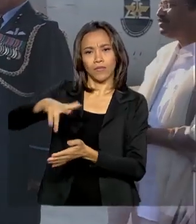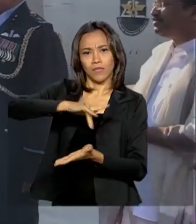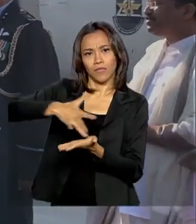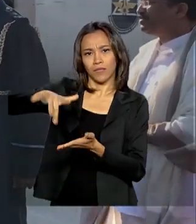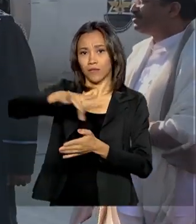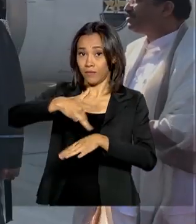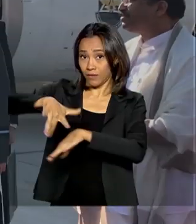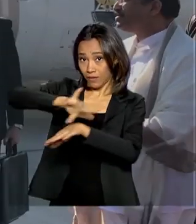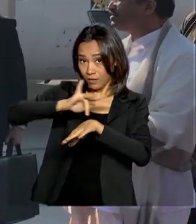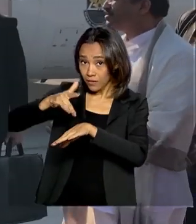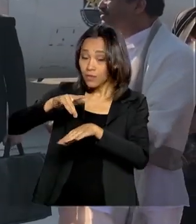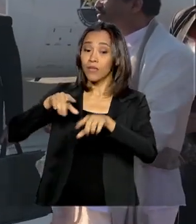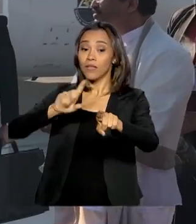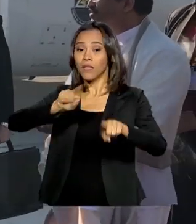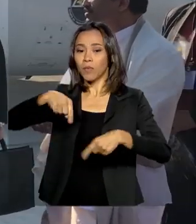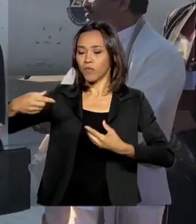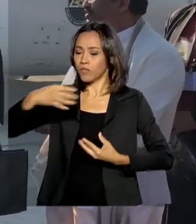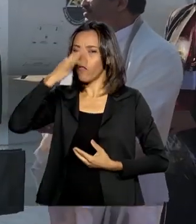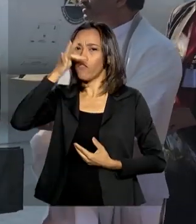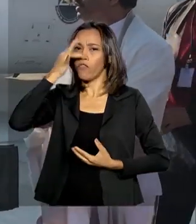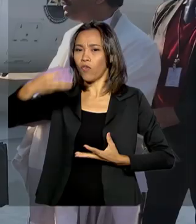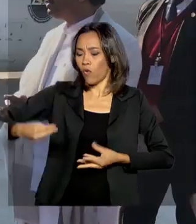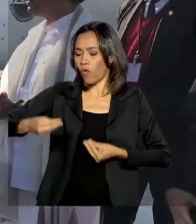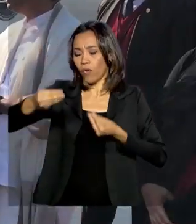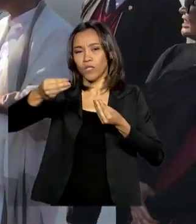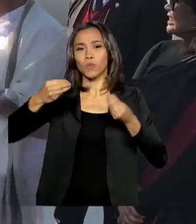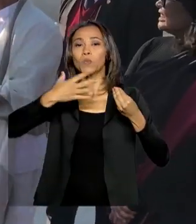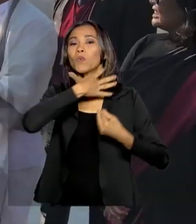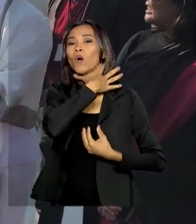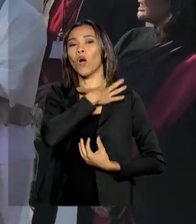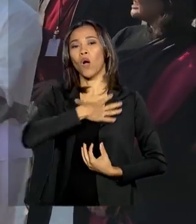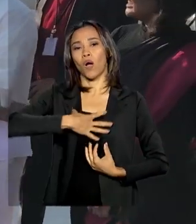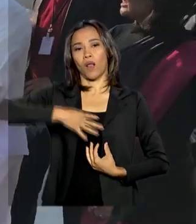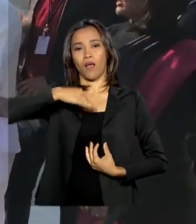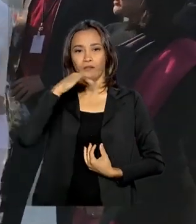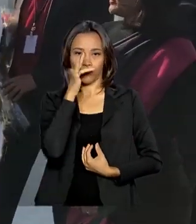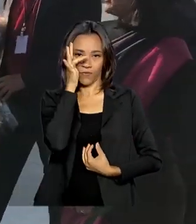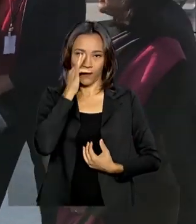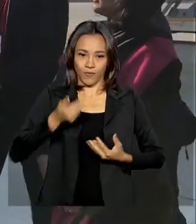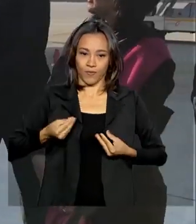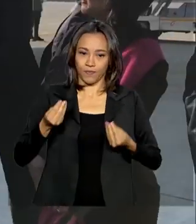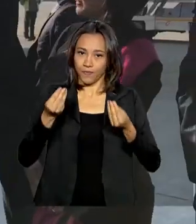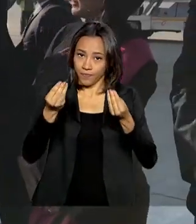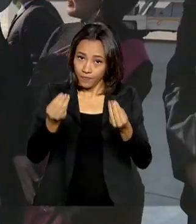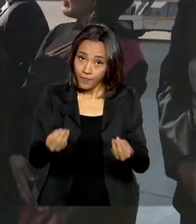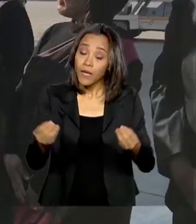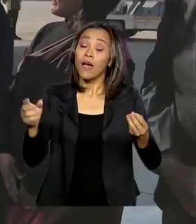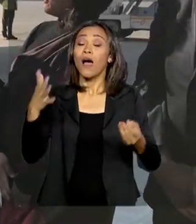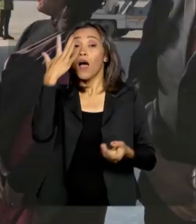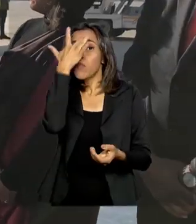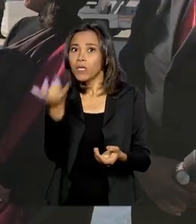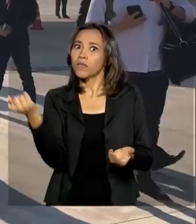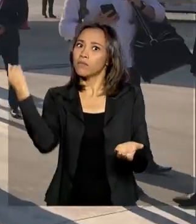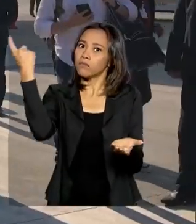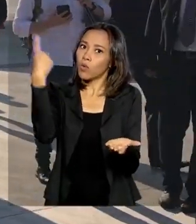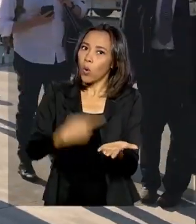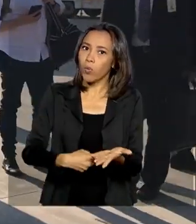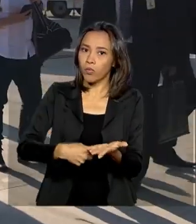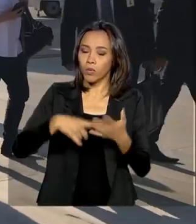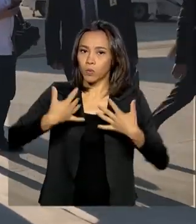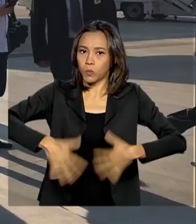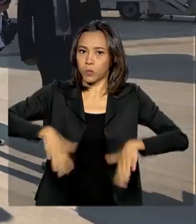Aqui foi recebido com flores, usou inclusive um colar de flores. Amanhã o presidente tem uma agenda bastante intensa de Estado, aqui na capital